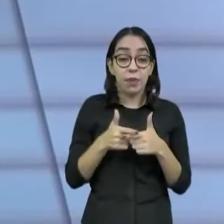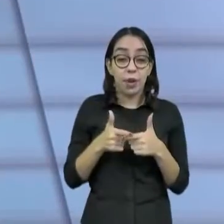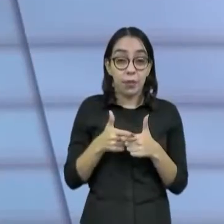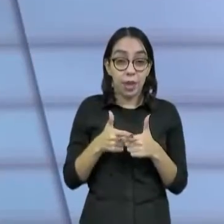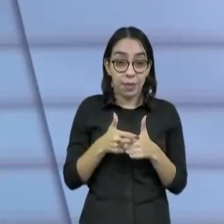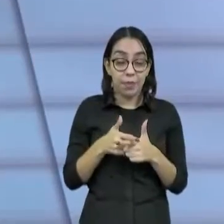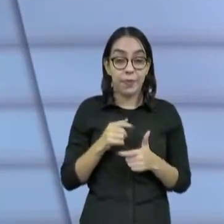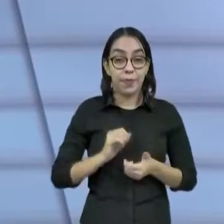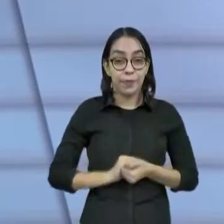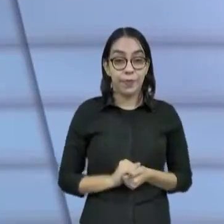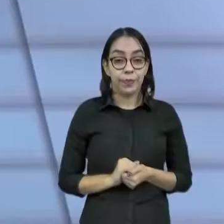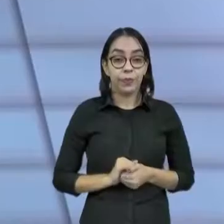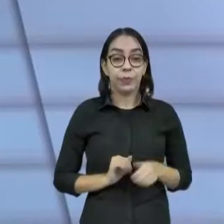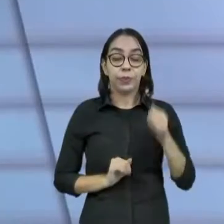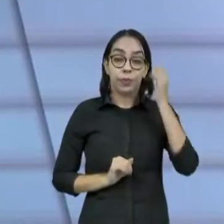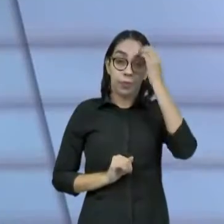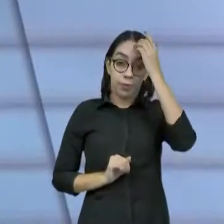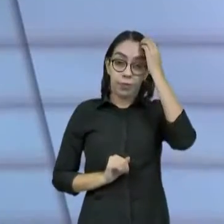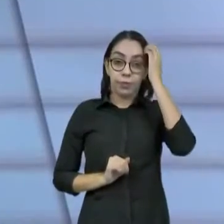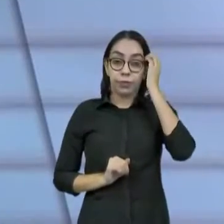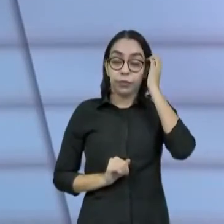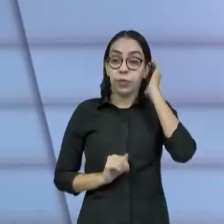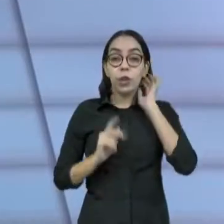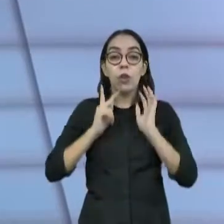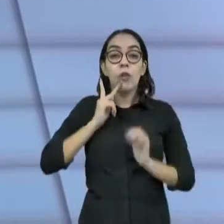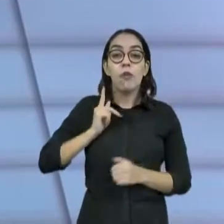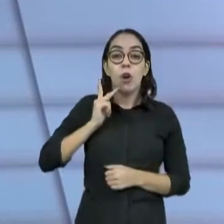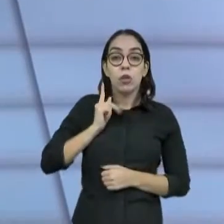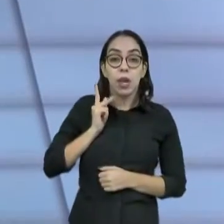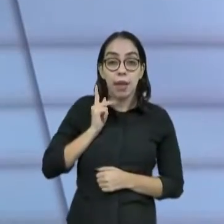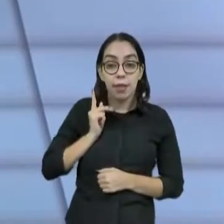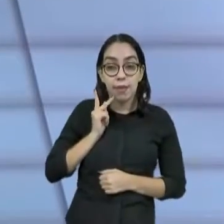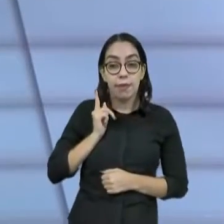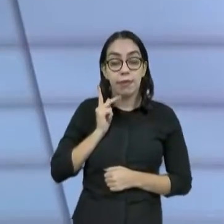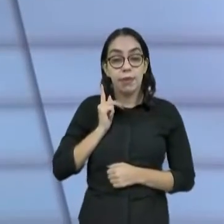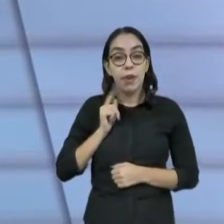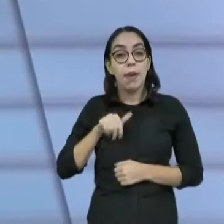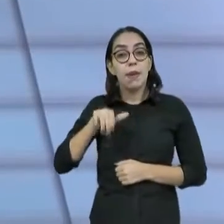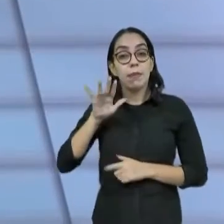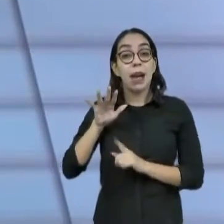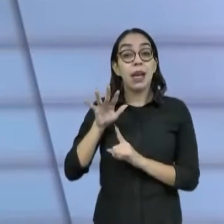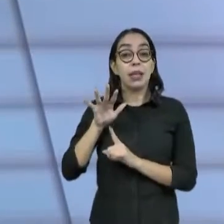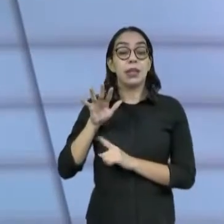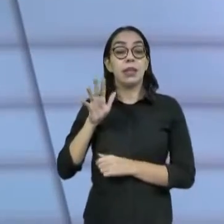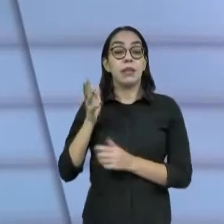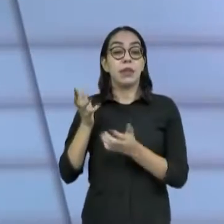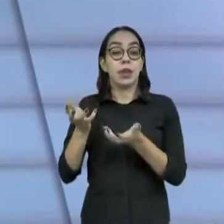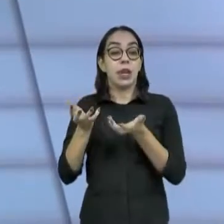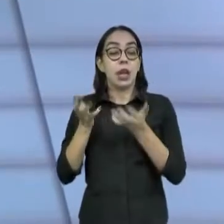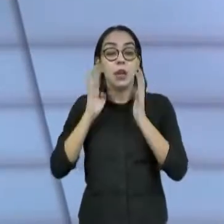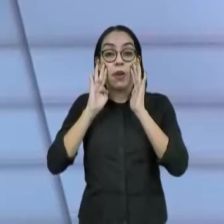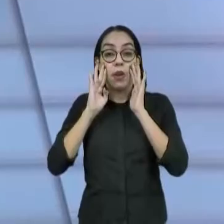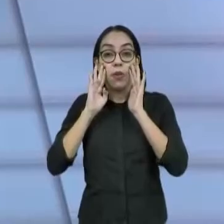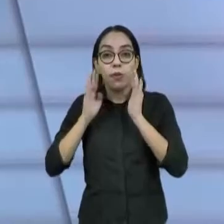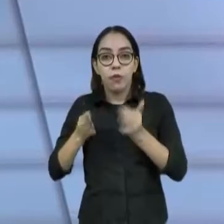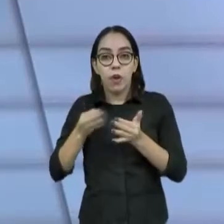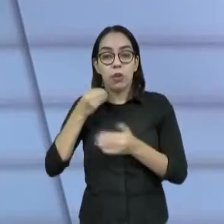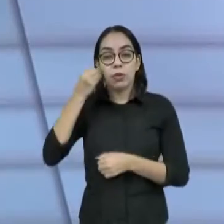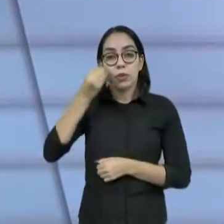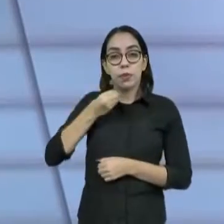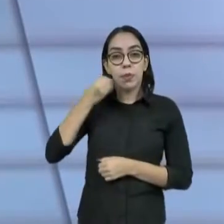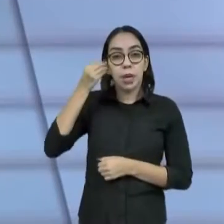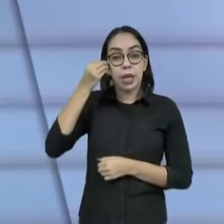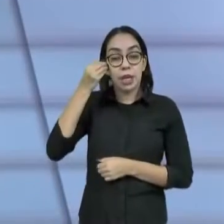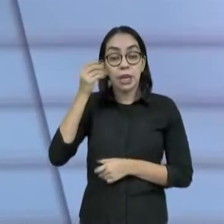Paranaguá, talvez semelhante. Fortaleza, a gente tem um foco maior no social e existem já alguns... No social, Fortaleza?